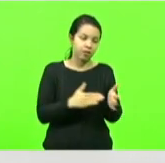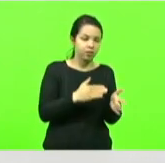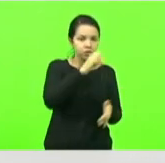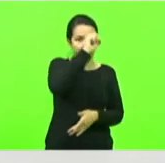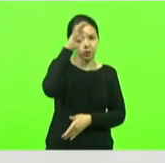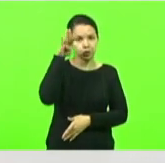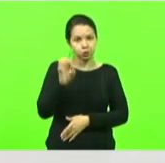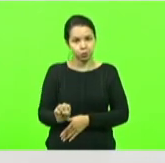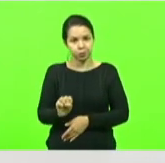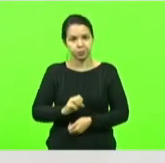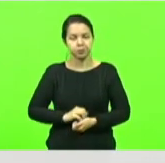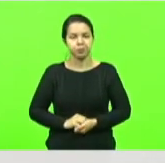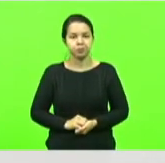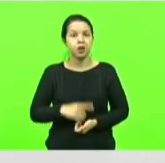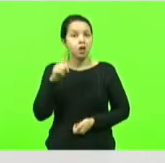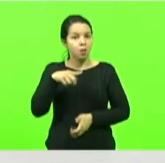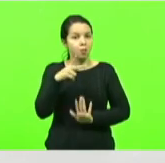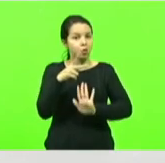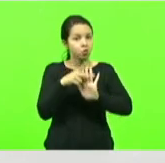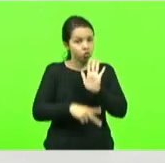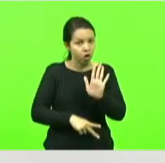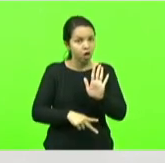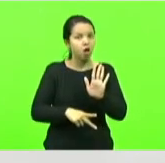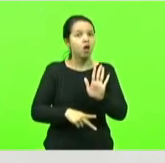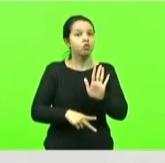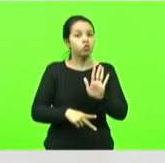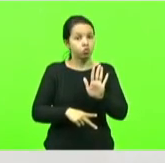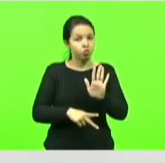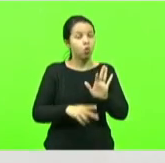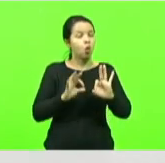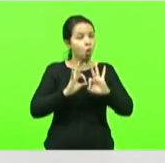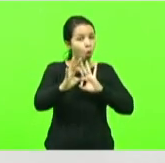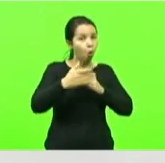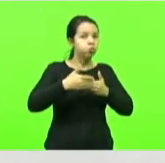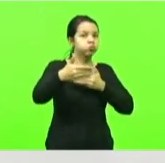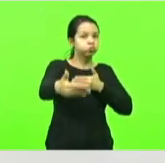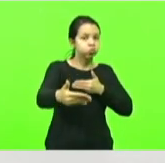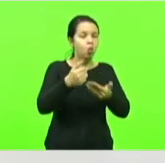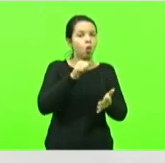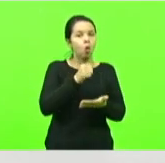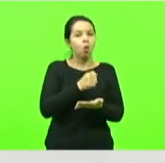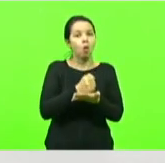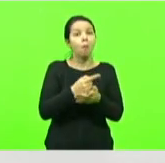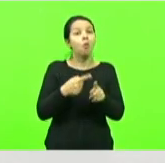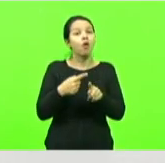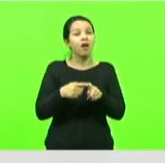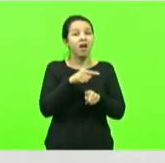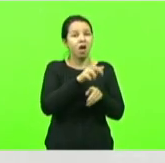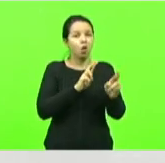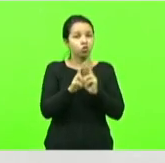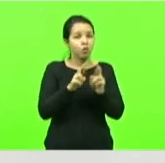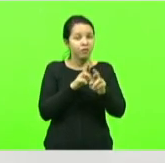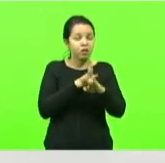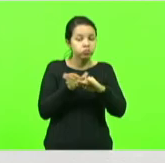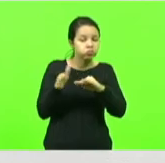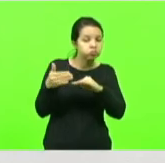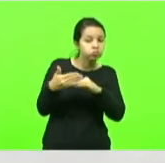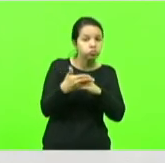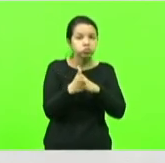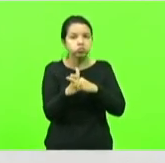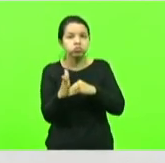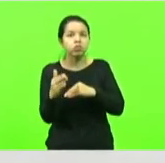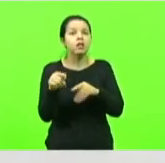é um projeto de longo prazo porque é uma rodovia sinuosa inclusive com a Serra Dona Francisca